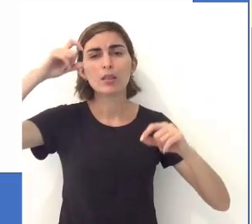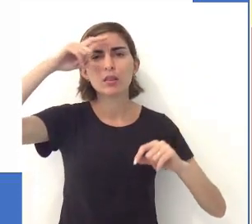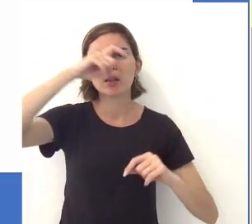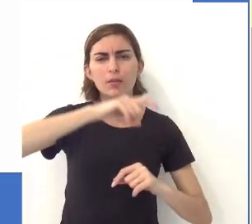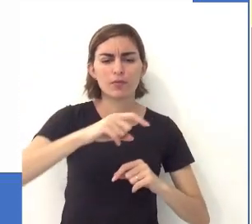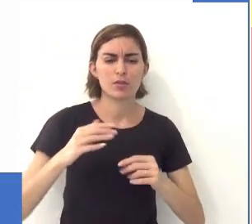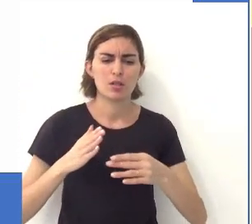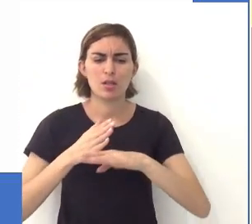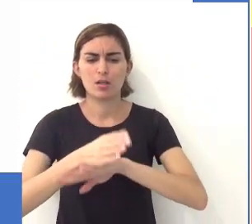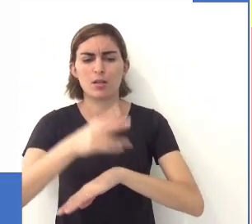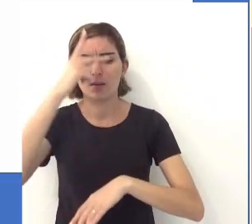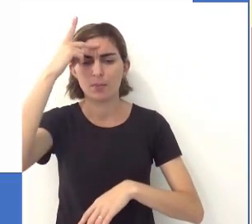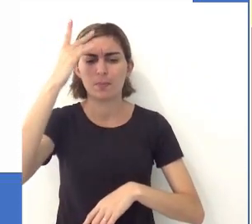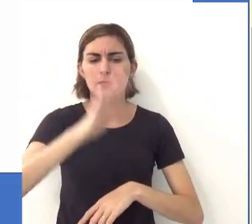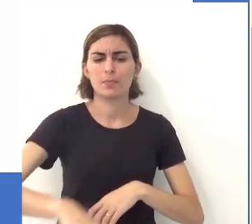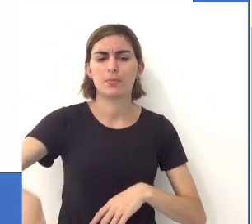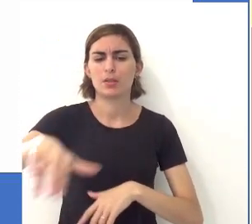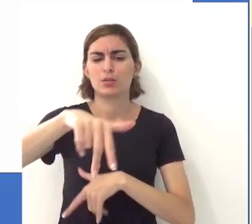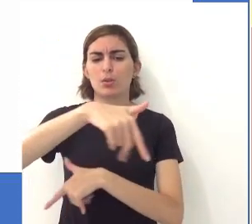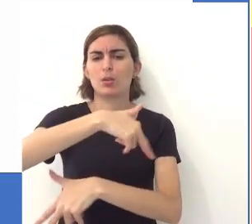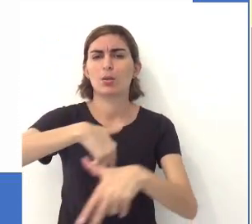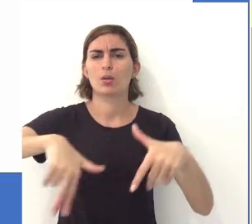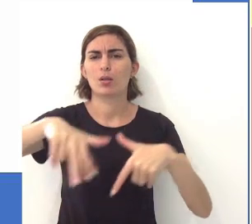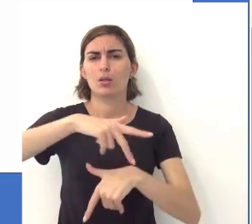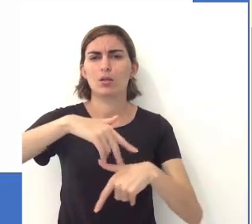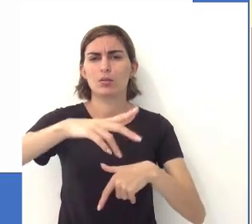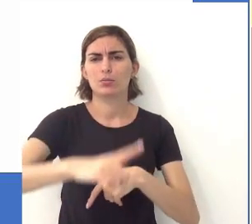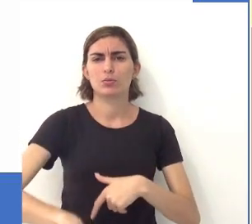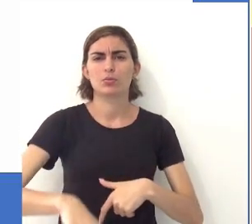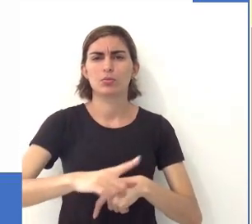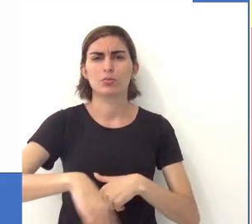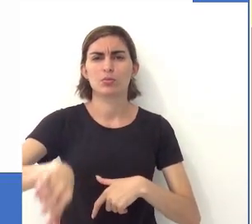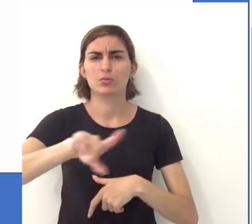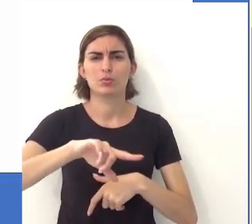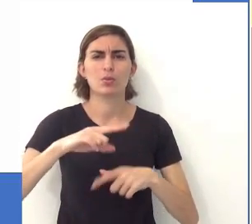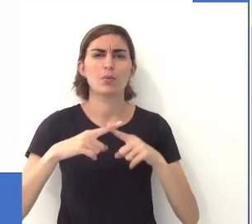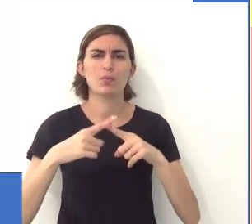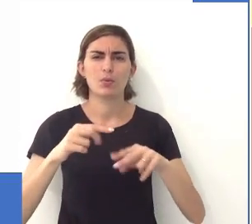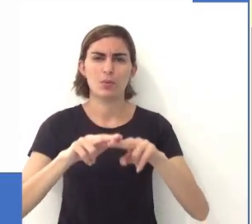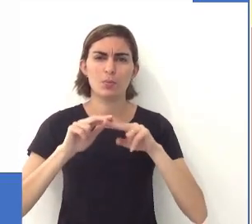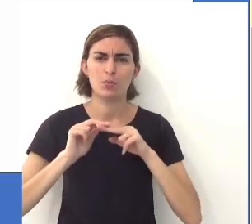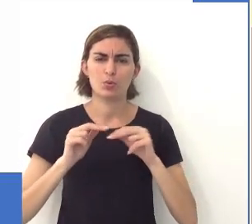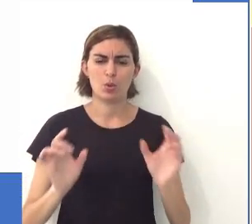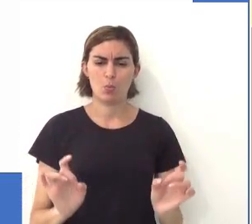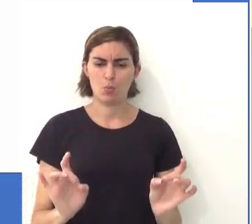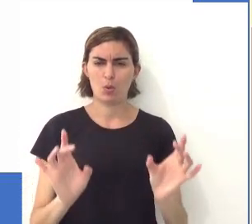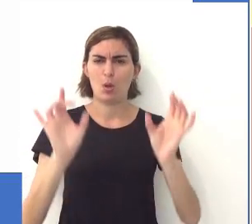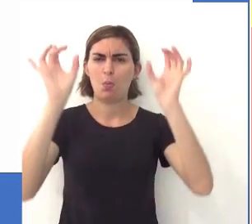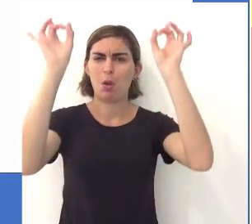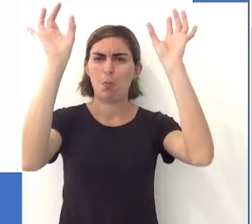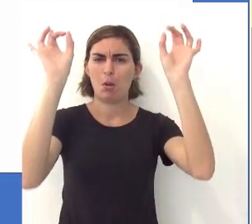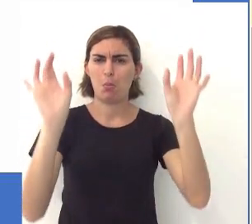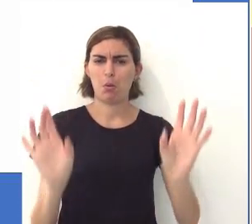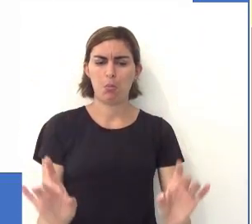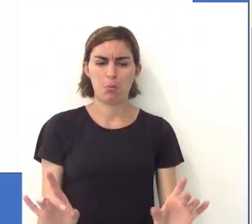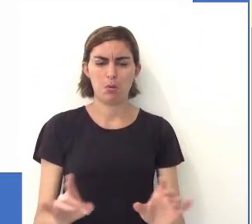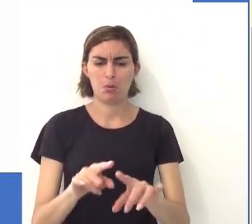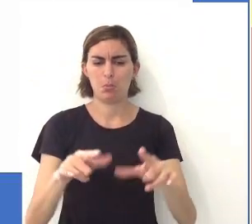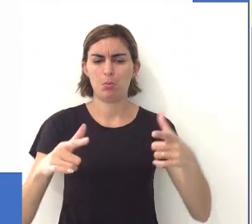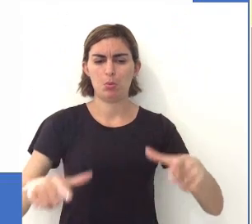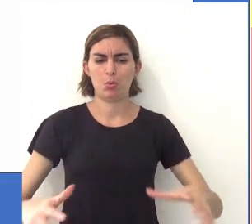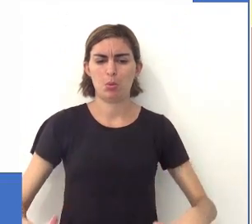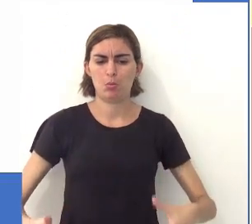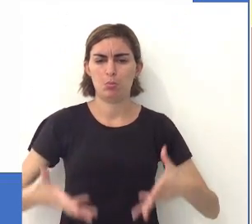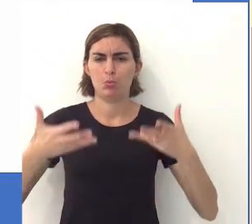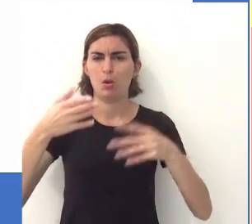que dificulta a passagem de pessoas, o tráfico de pessoas nesses ambientes por conta desses luxuosos resorts,